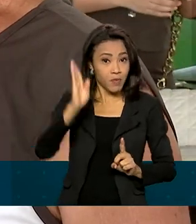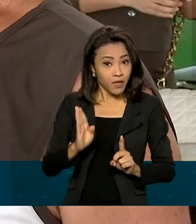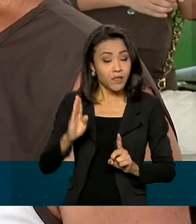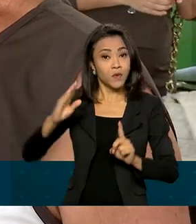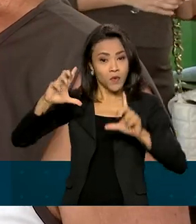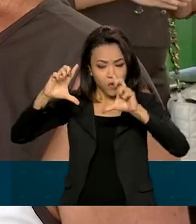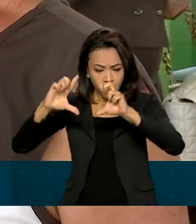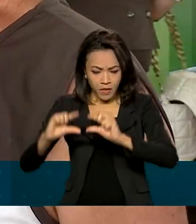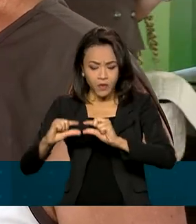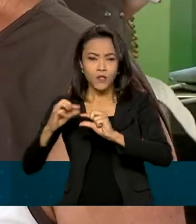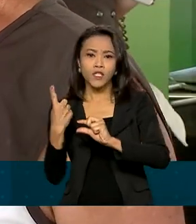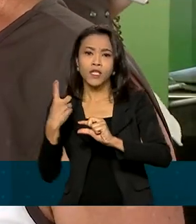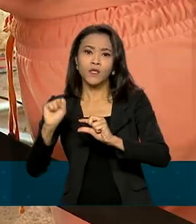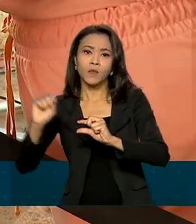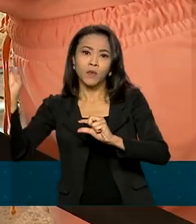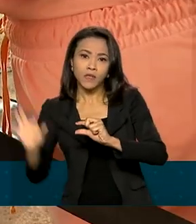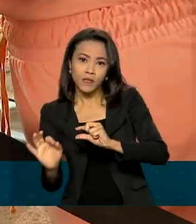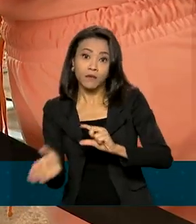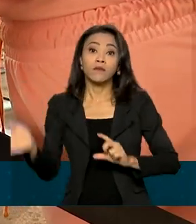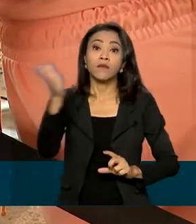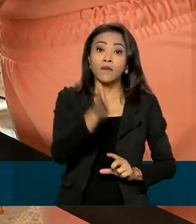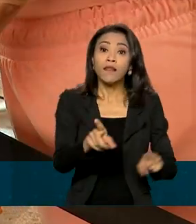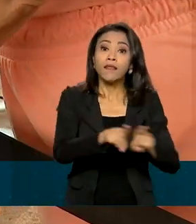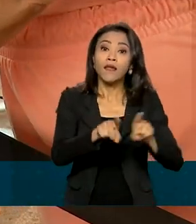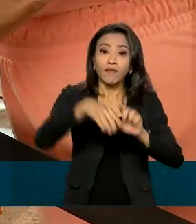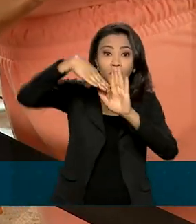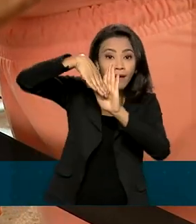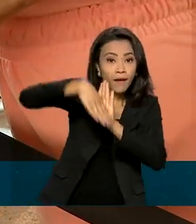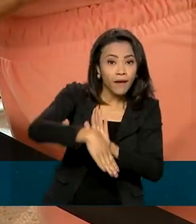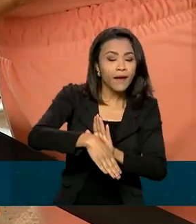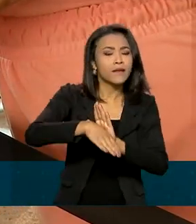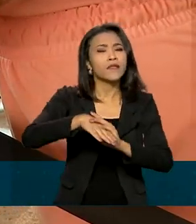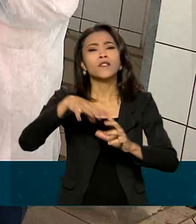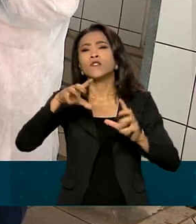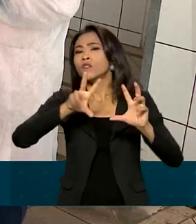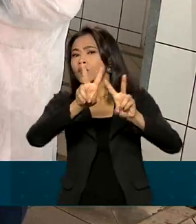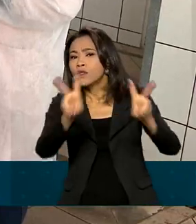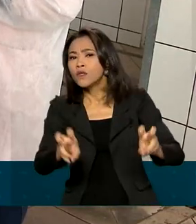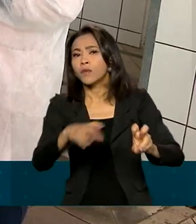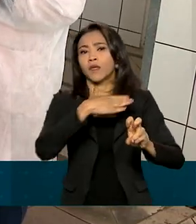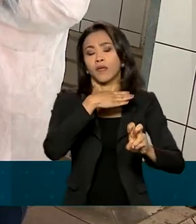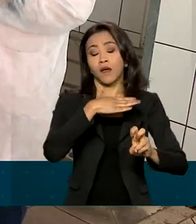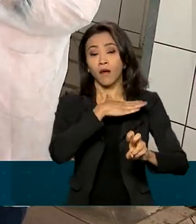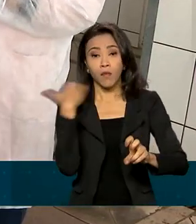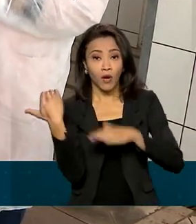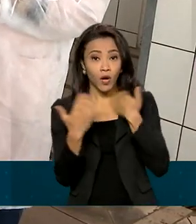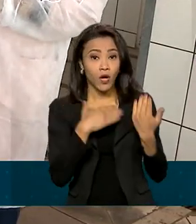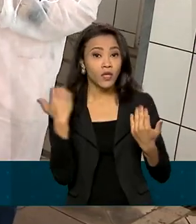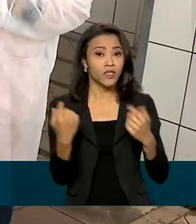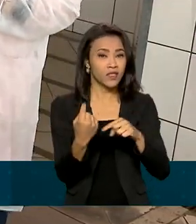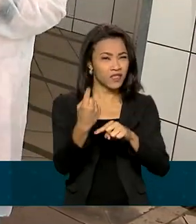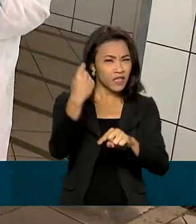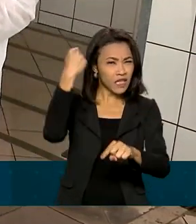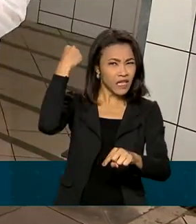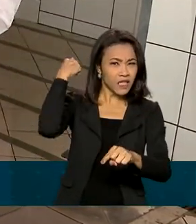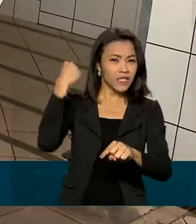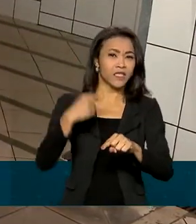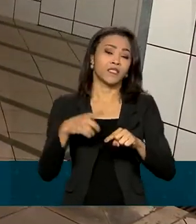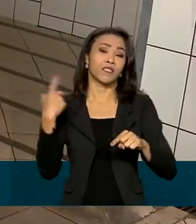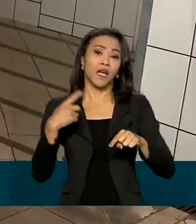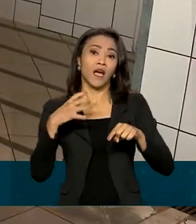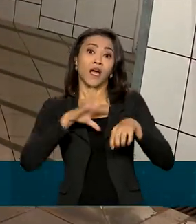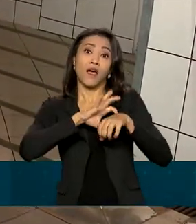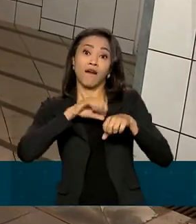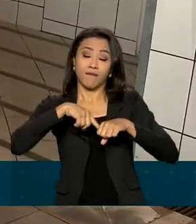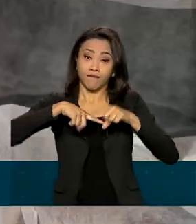quase 18%. Também houve uma queda na variação das mortes por causa do coronavírus desde o pico da variante Ômicron. A